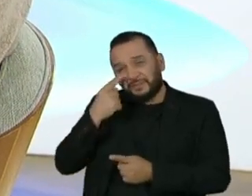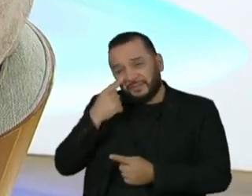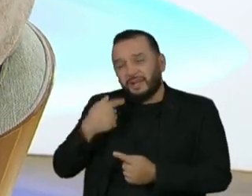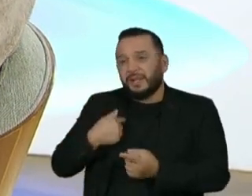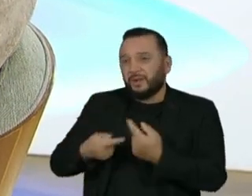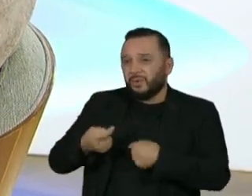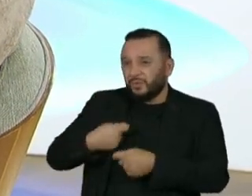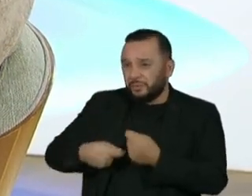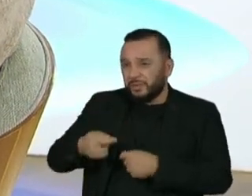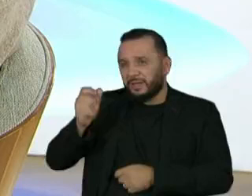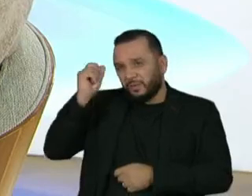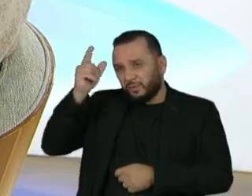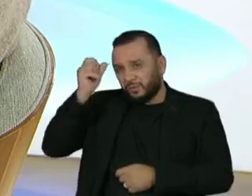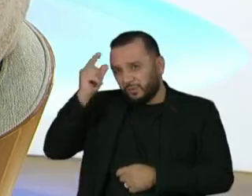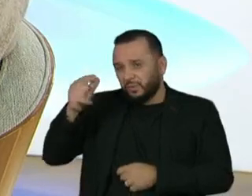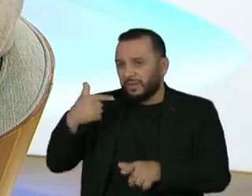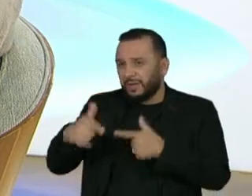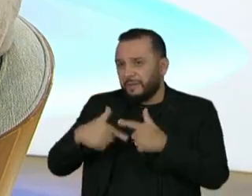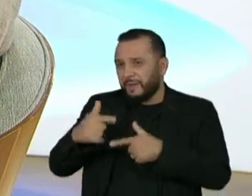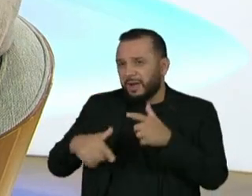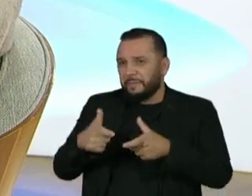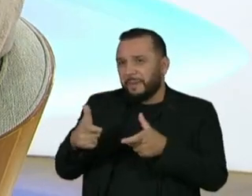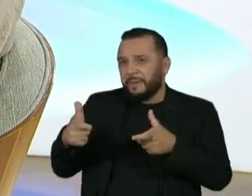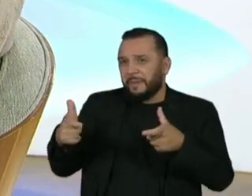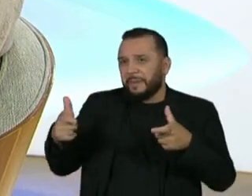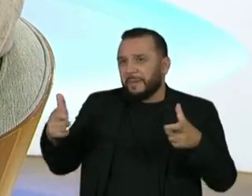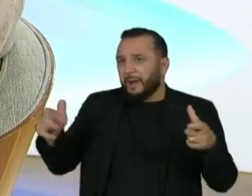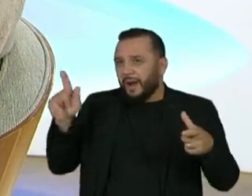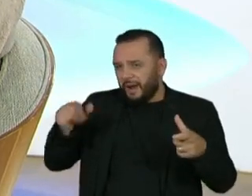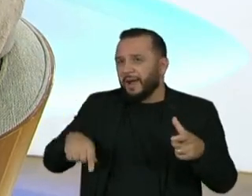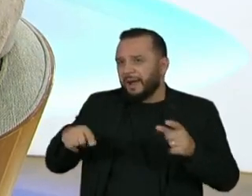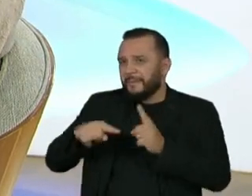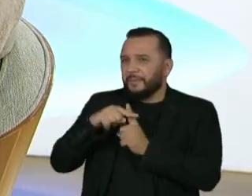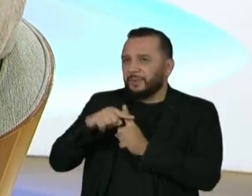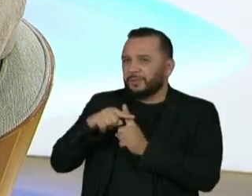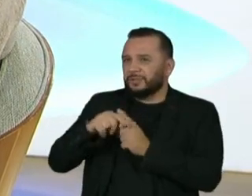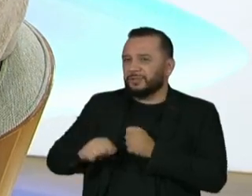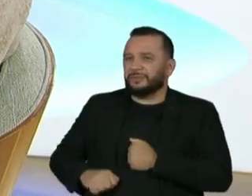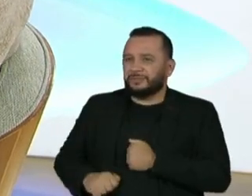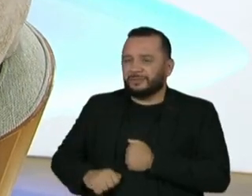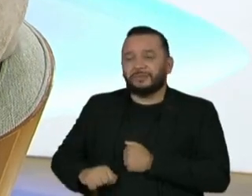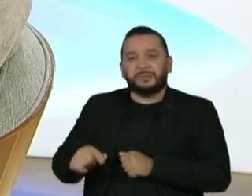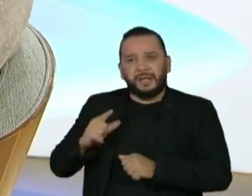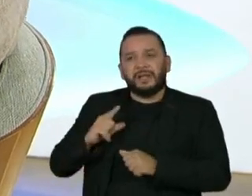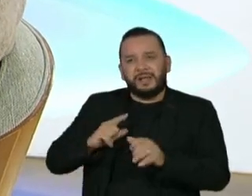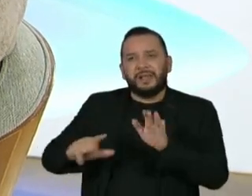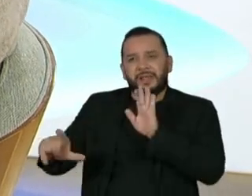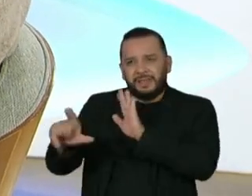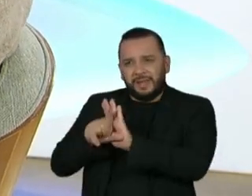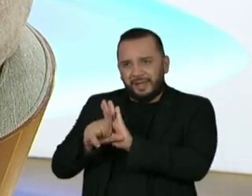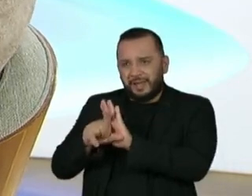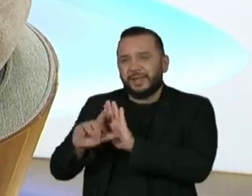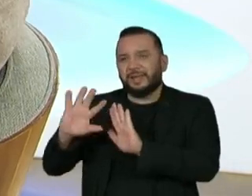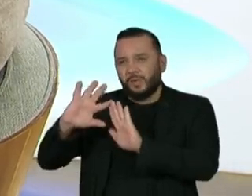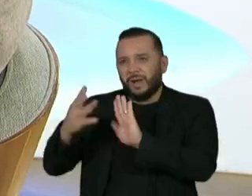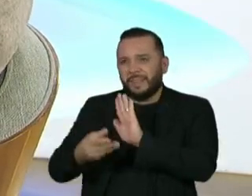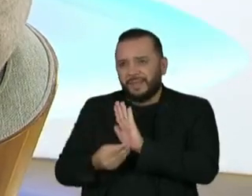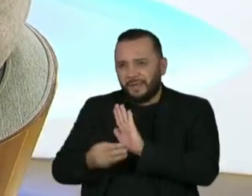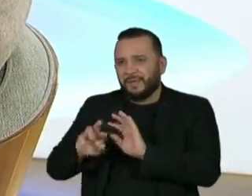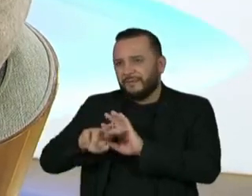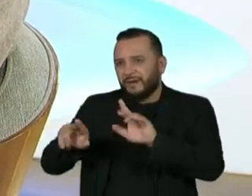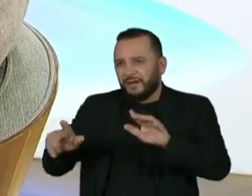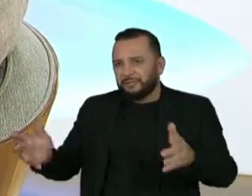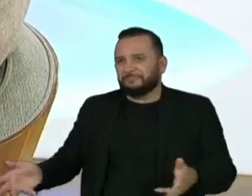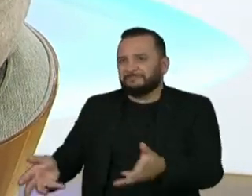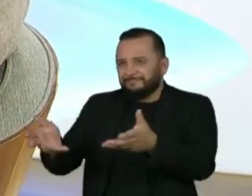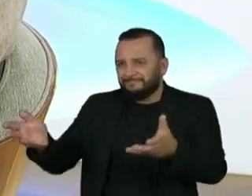cultura, os empregos gerados, isso é só positivo, né? As leis de fomento são positivas, são inclusive motivo da